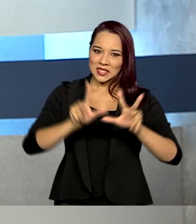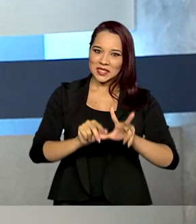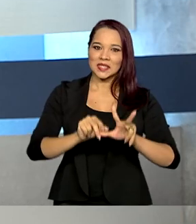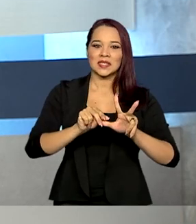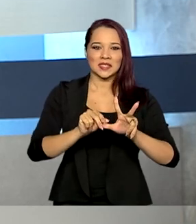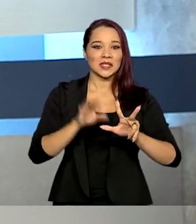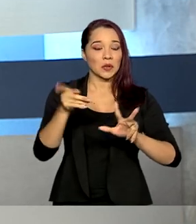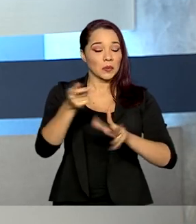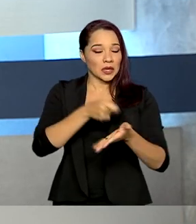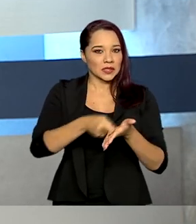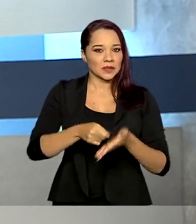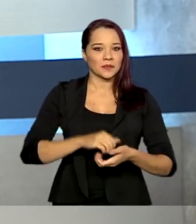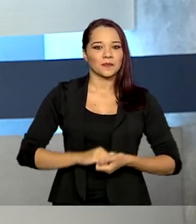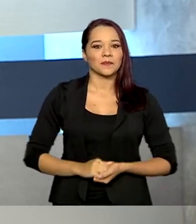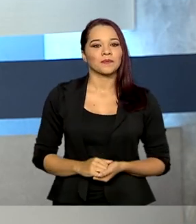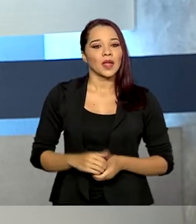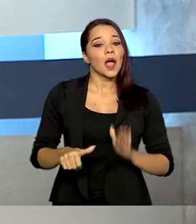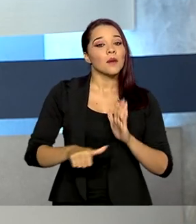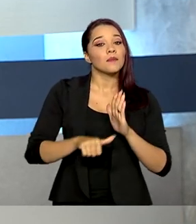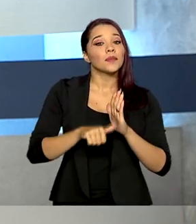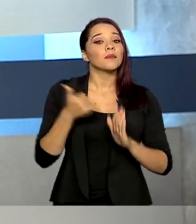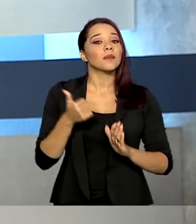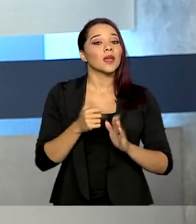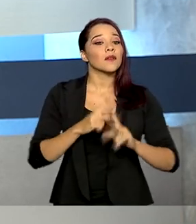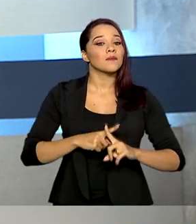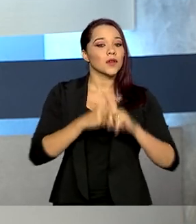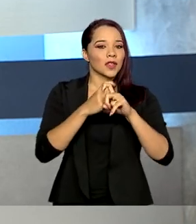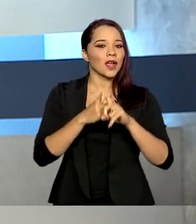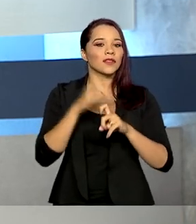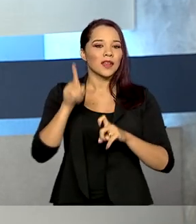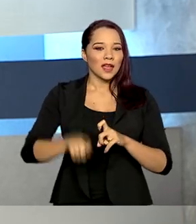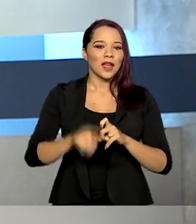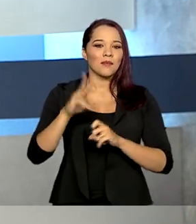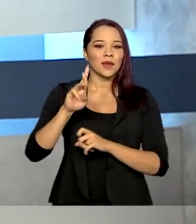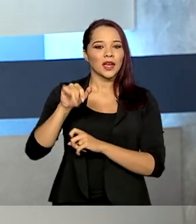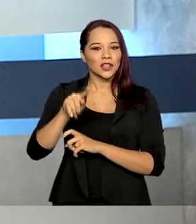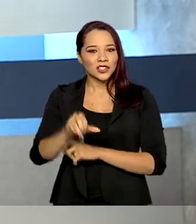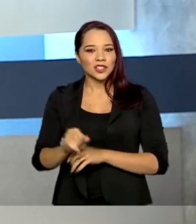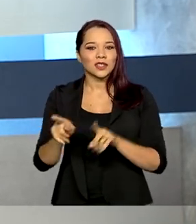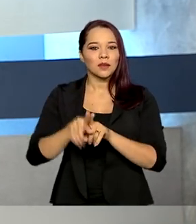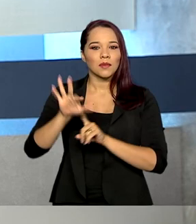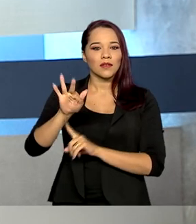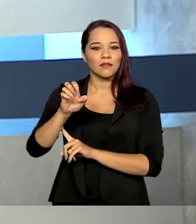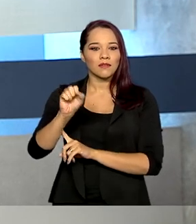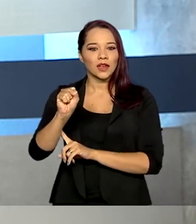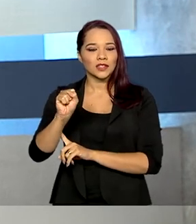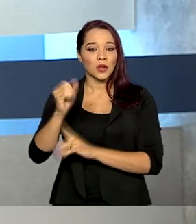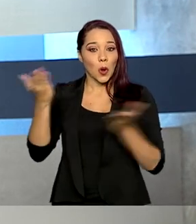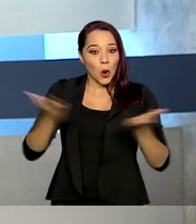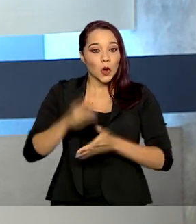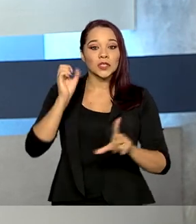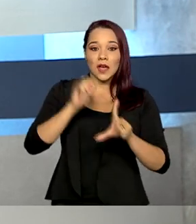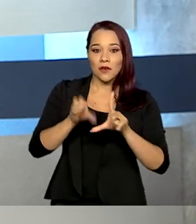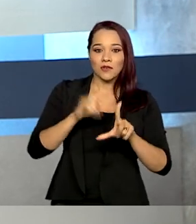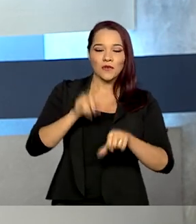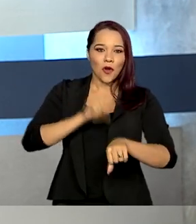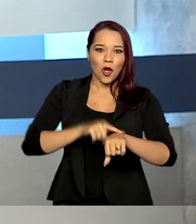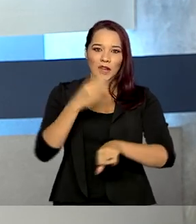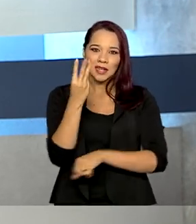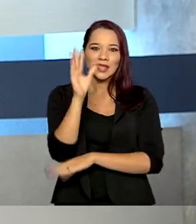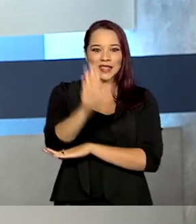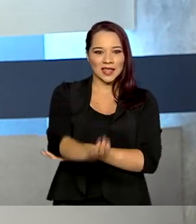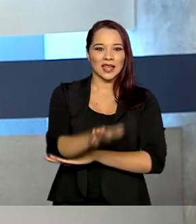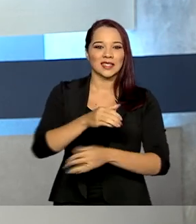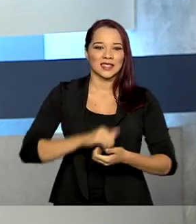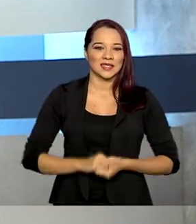fechado por assinatura. A primeira partida será entre Bragantino e Feste Clube, hoje, ao vivo, às 3 horas